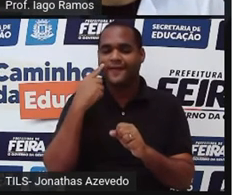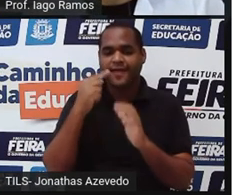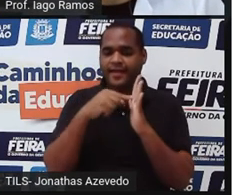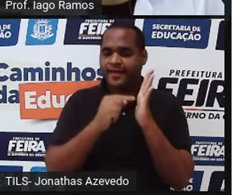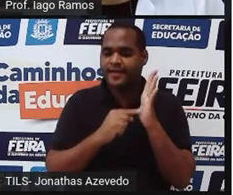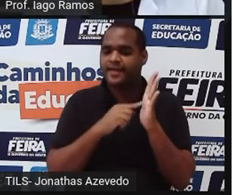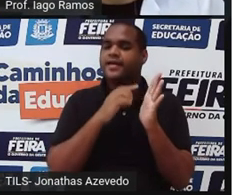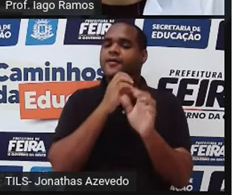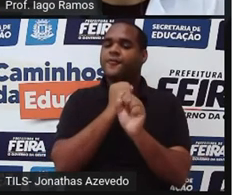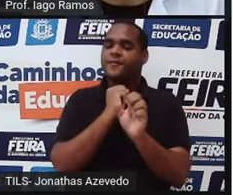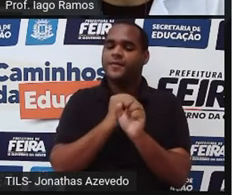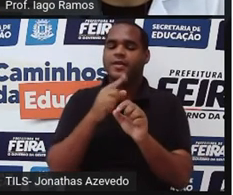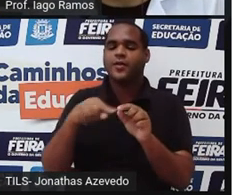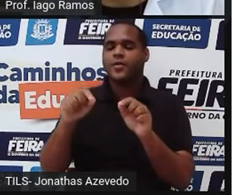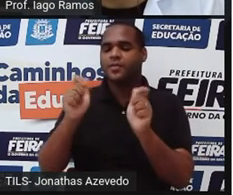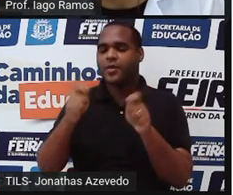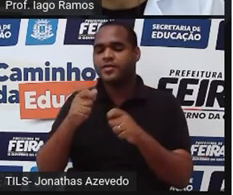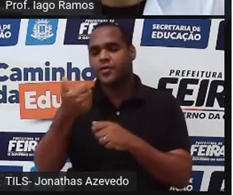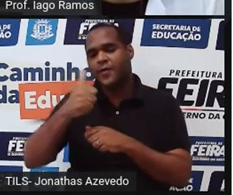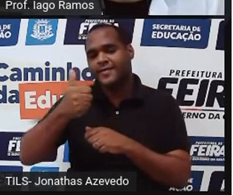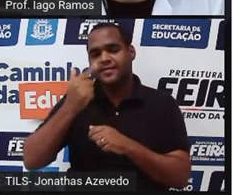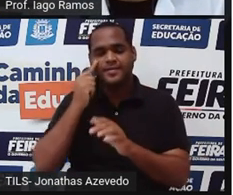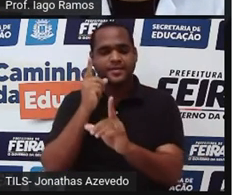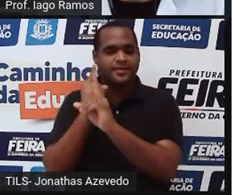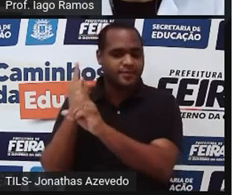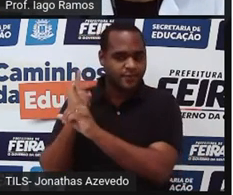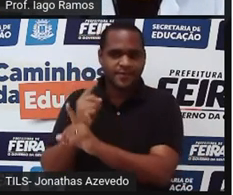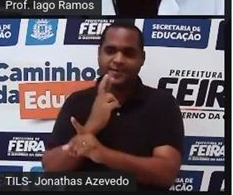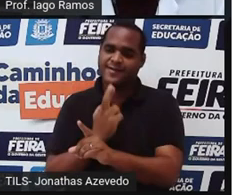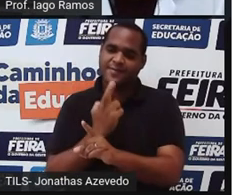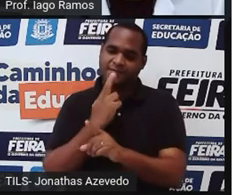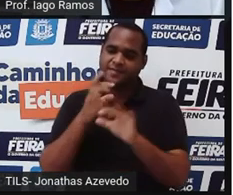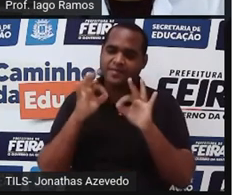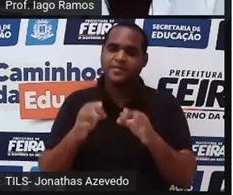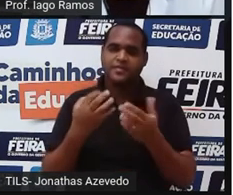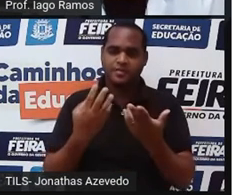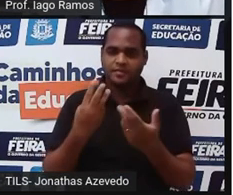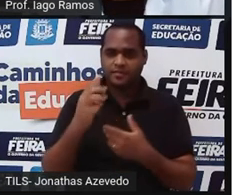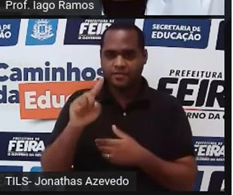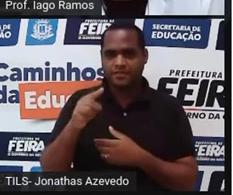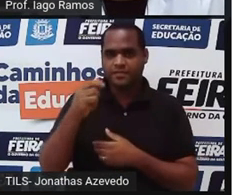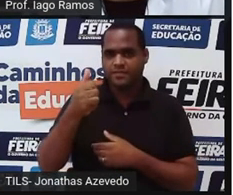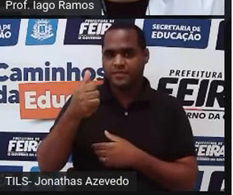depois coloca o 11 e encontra aquele resultado ali. 3